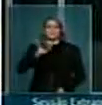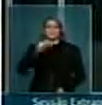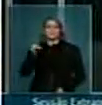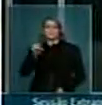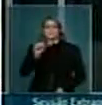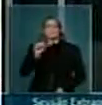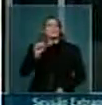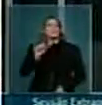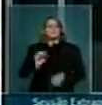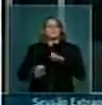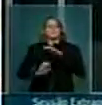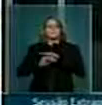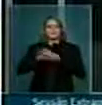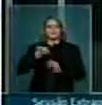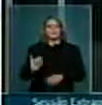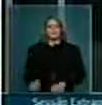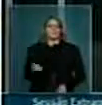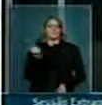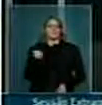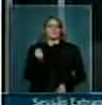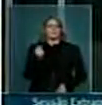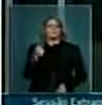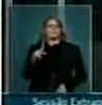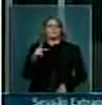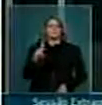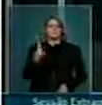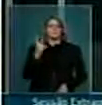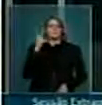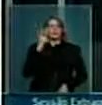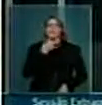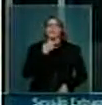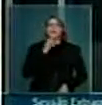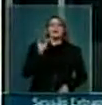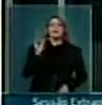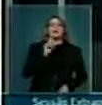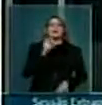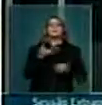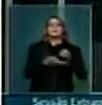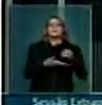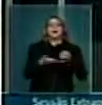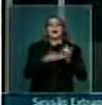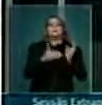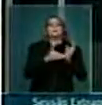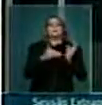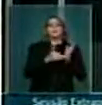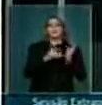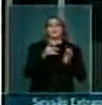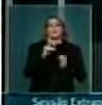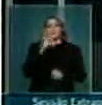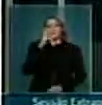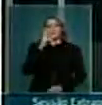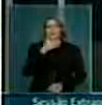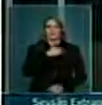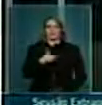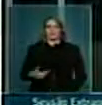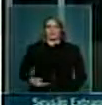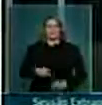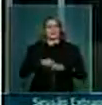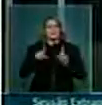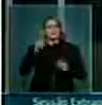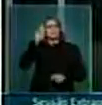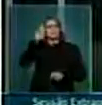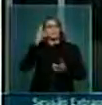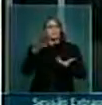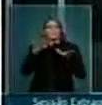porque as empresas colocam seu preço sem tomar conhecimento do preço básico do governo. Mas segunda-feira eu espero poder falar um pouco